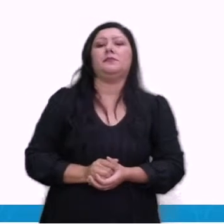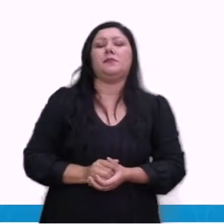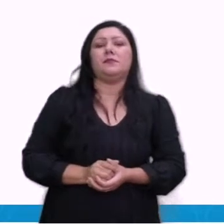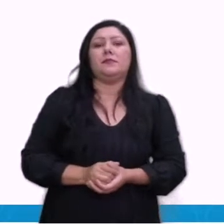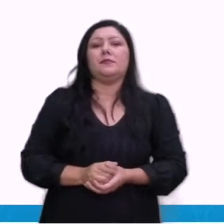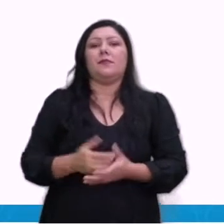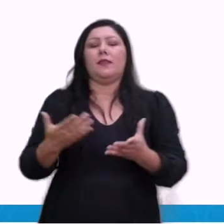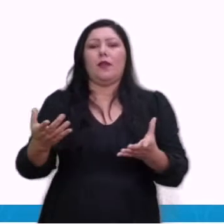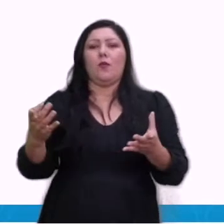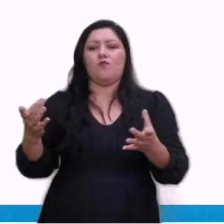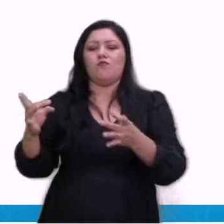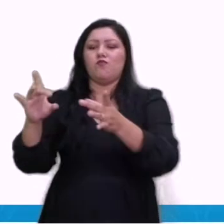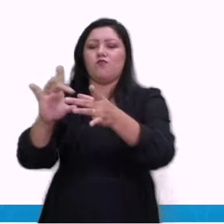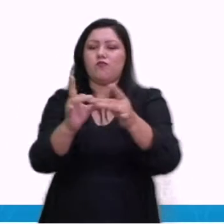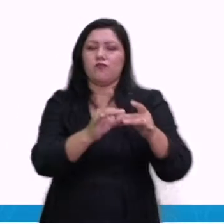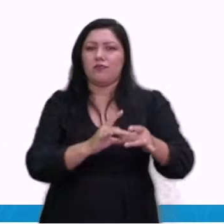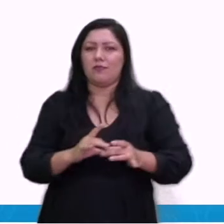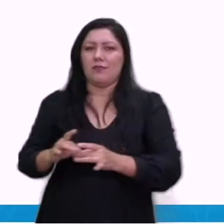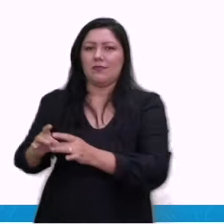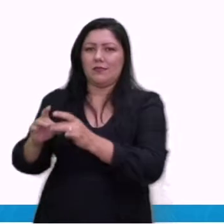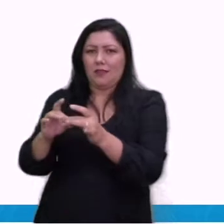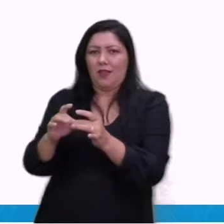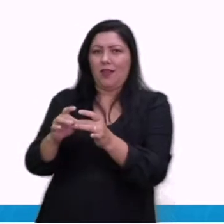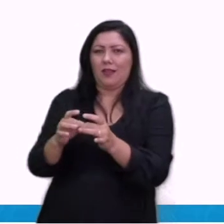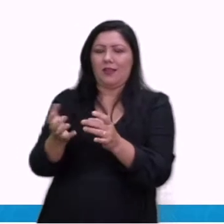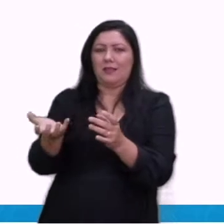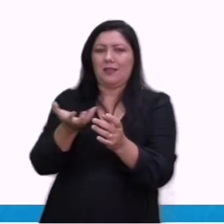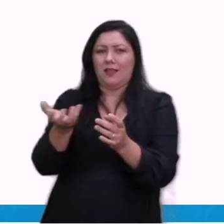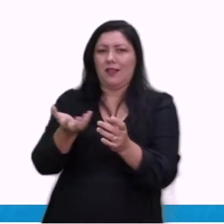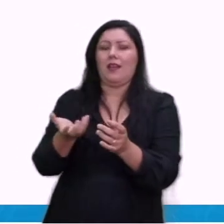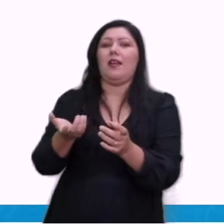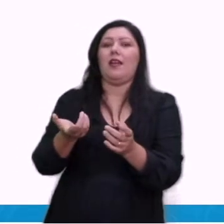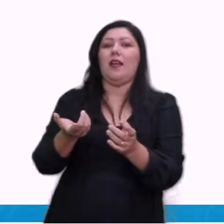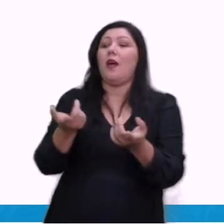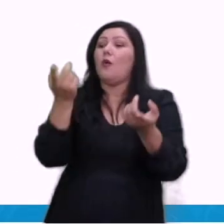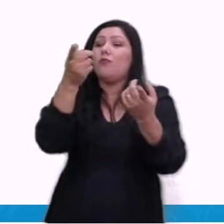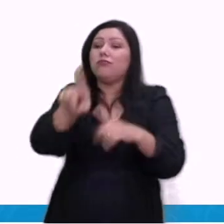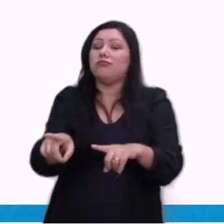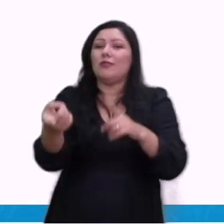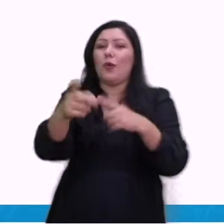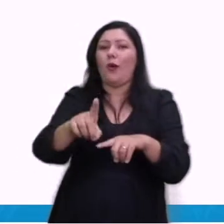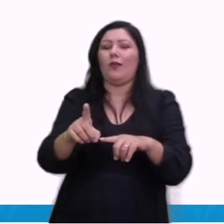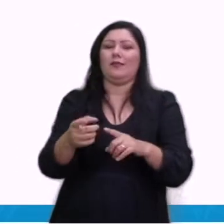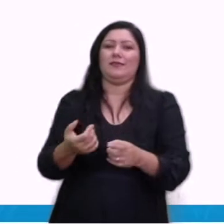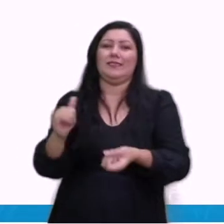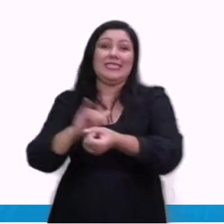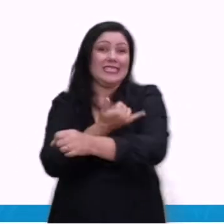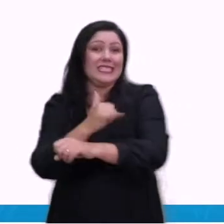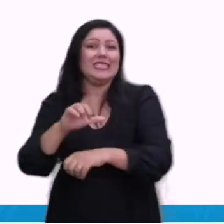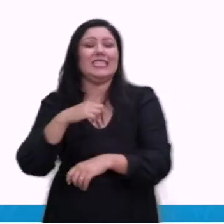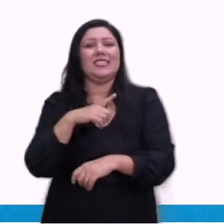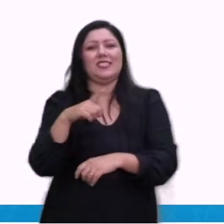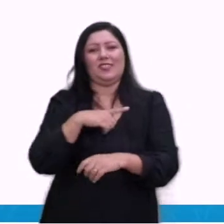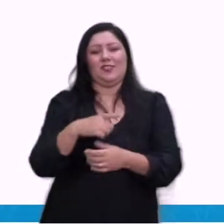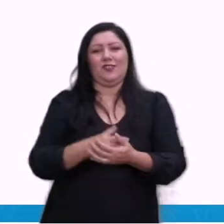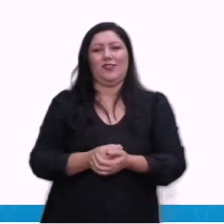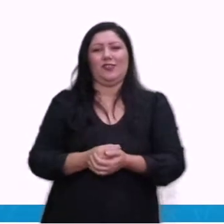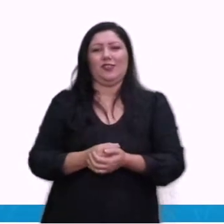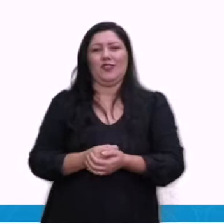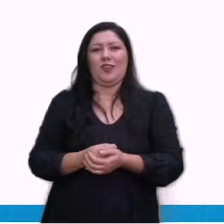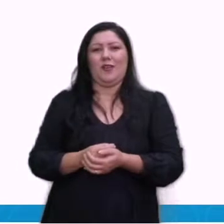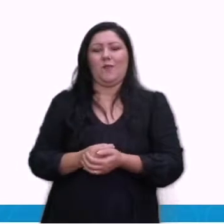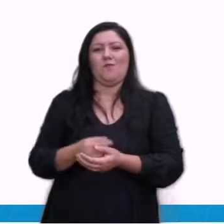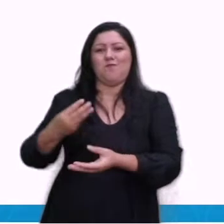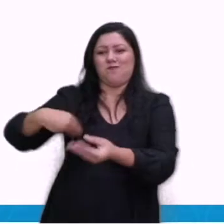com a Suécia e marcar a posição contra a Grã-Bretanha. Ou seja, era uma forma estratégica que ia